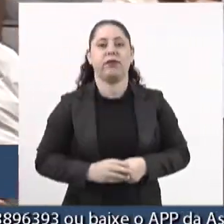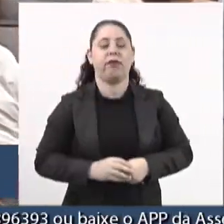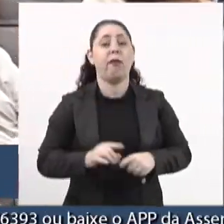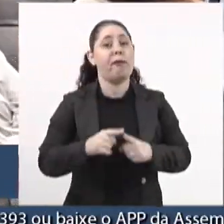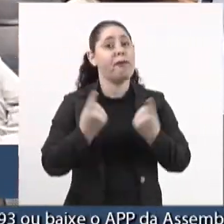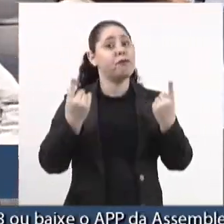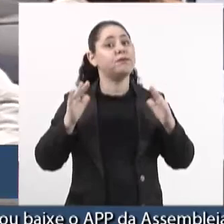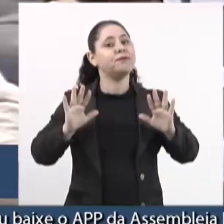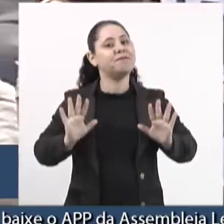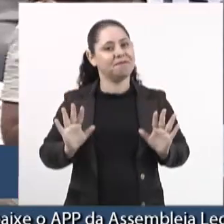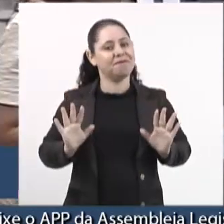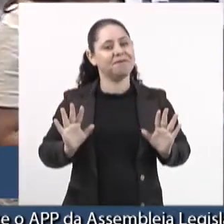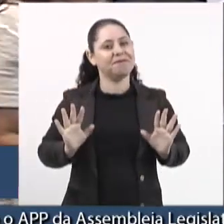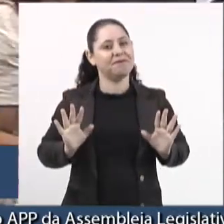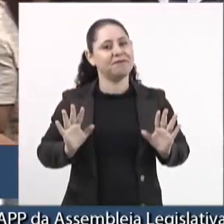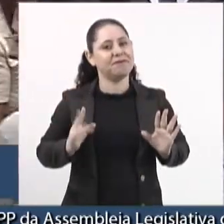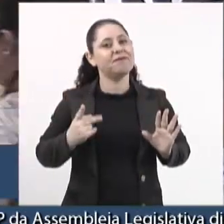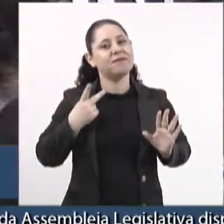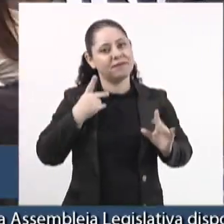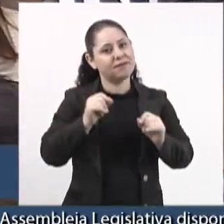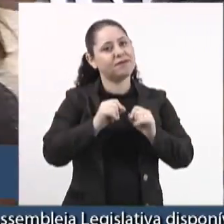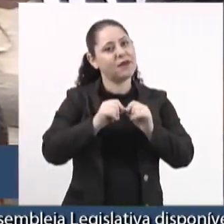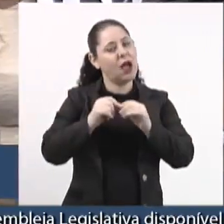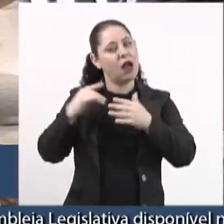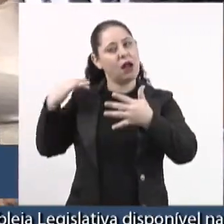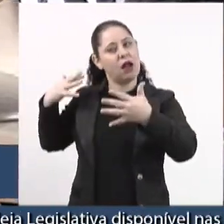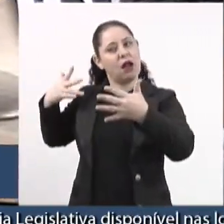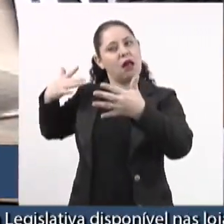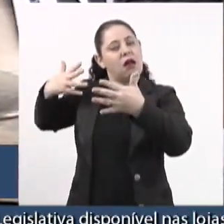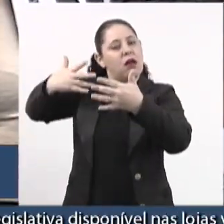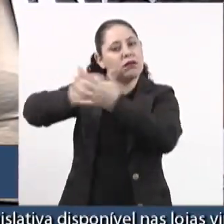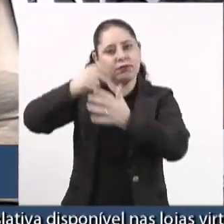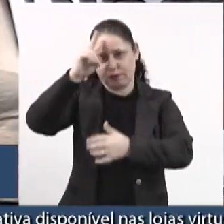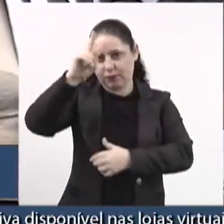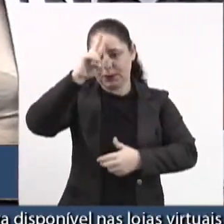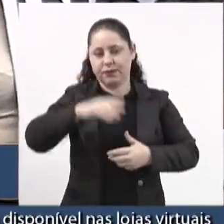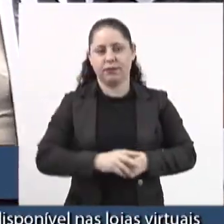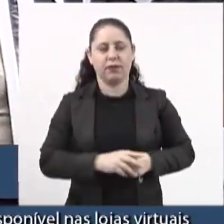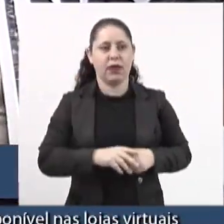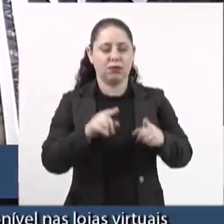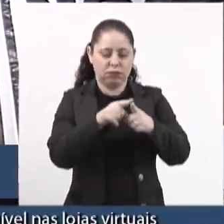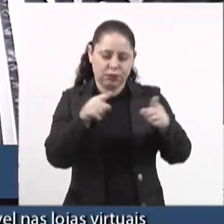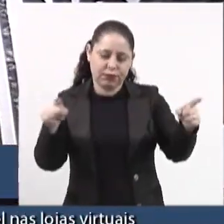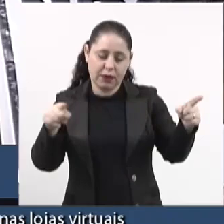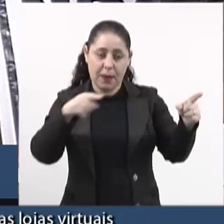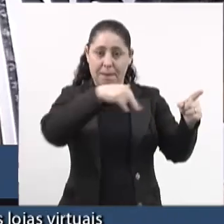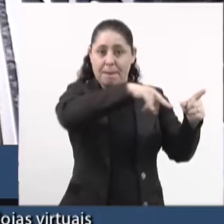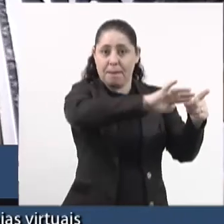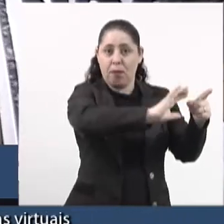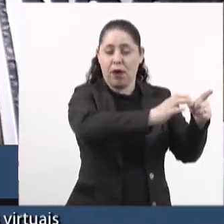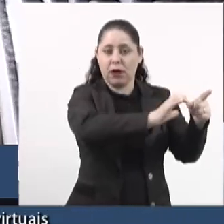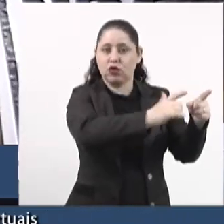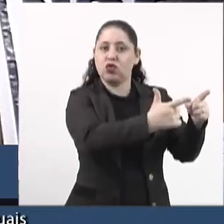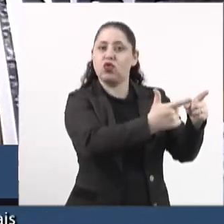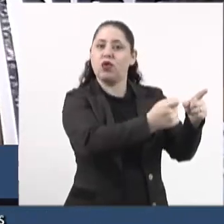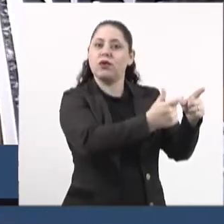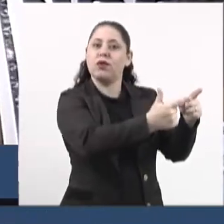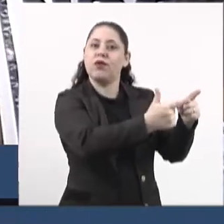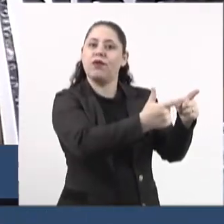Mas, eu vou fazer uma linha histórica. A partir de março de 2020,